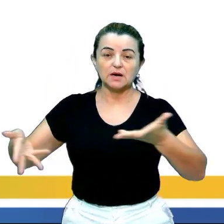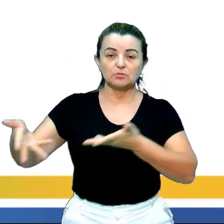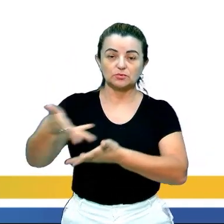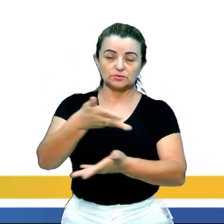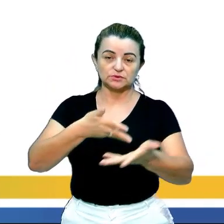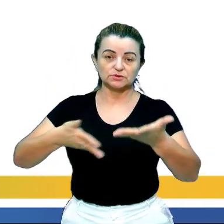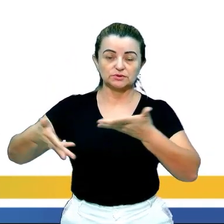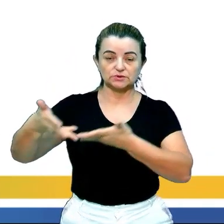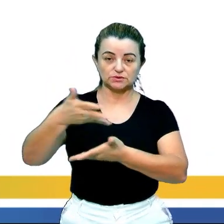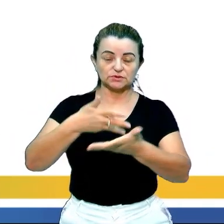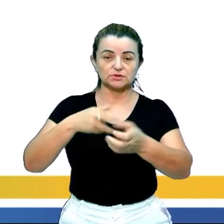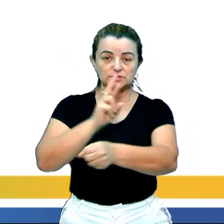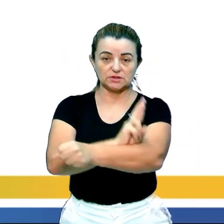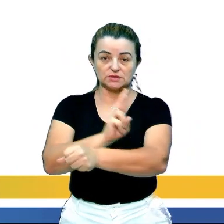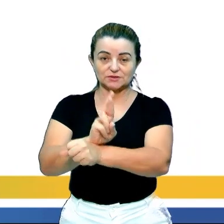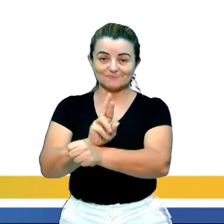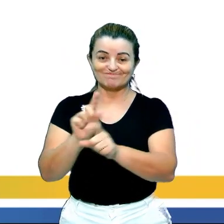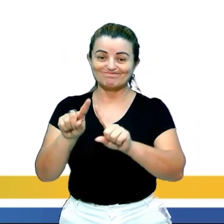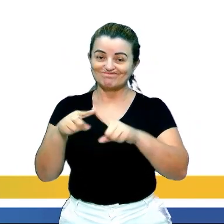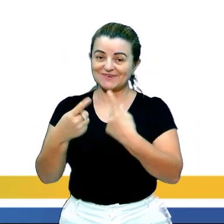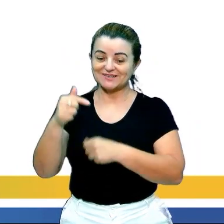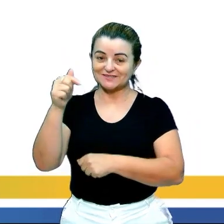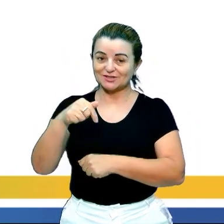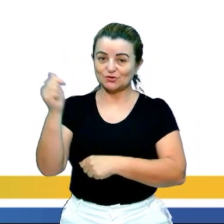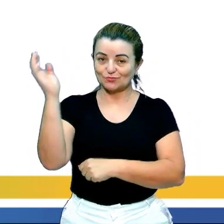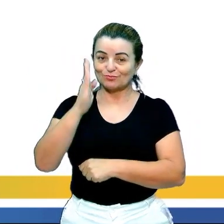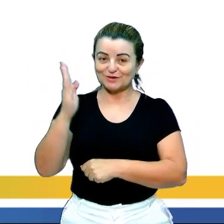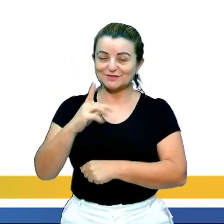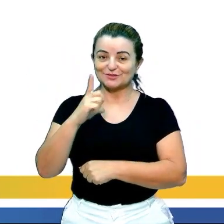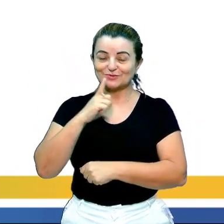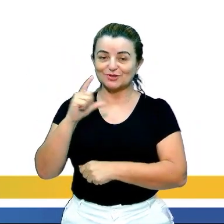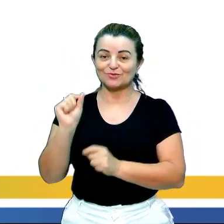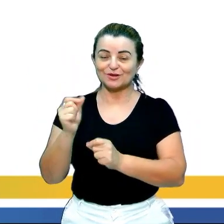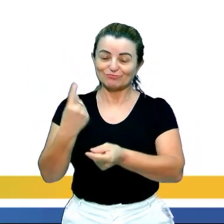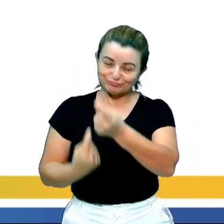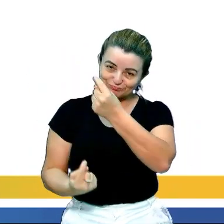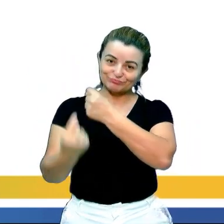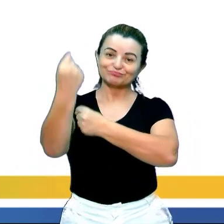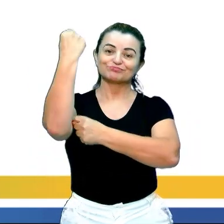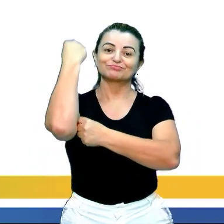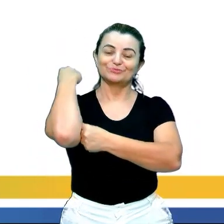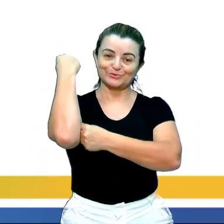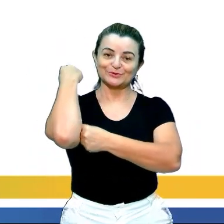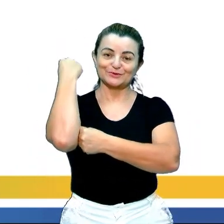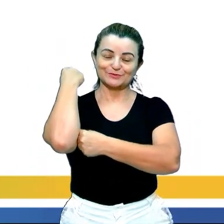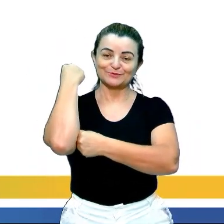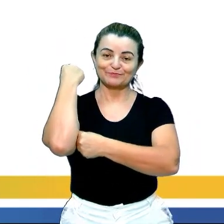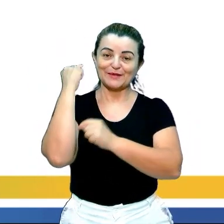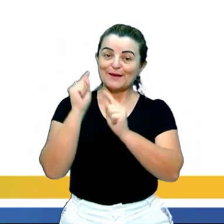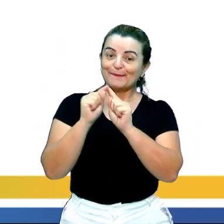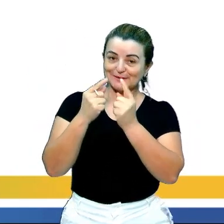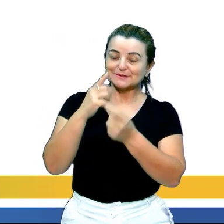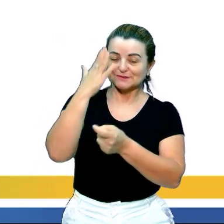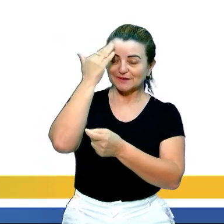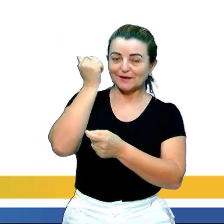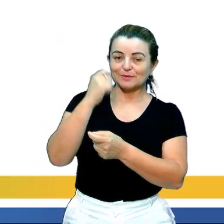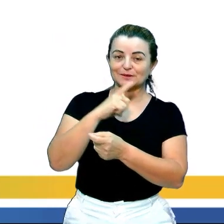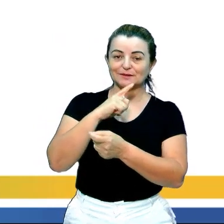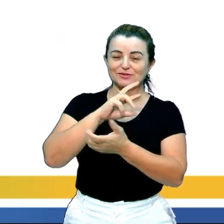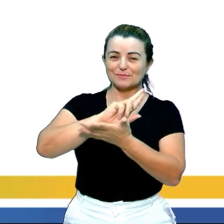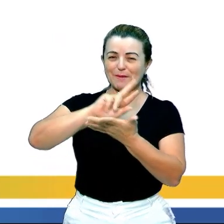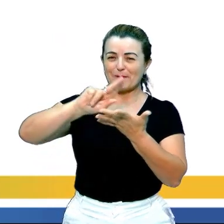existe um retrocesso. Embora haja muita diversidade religiosa, ainda há a